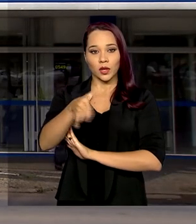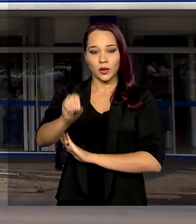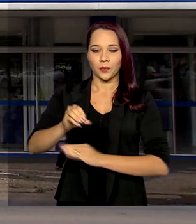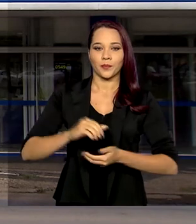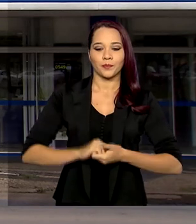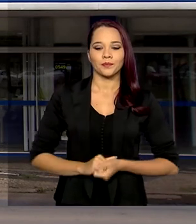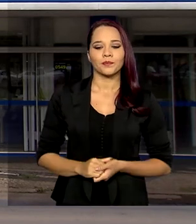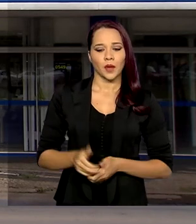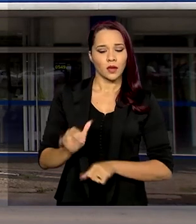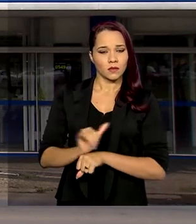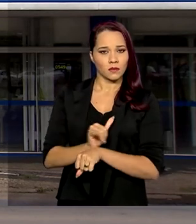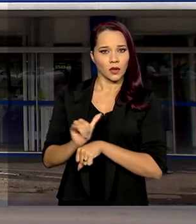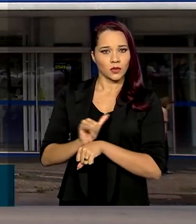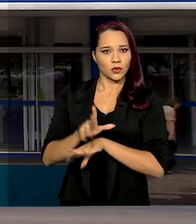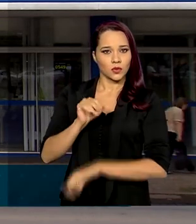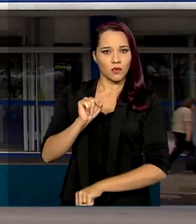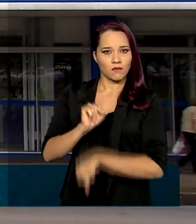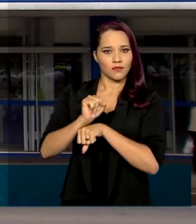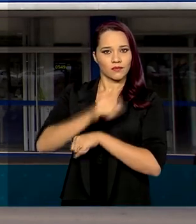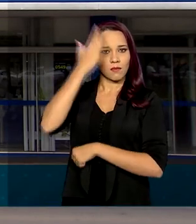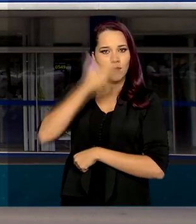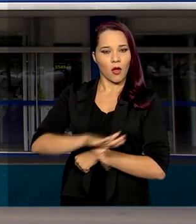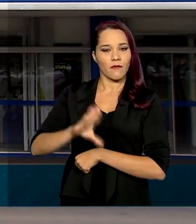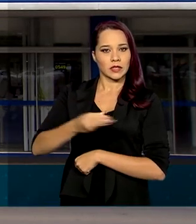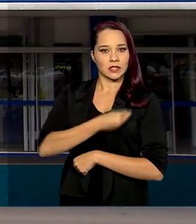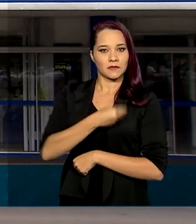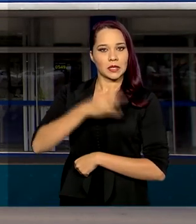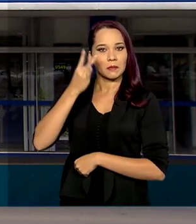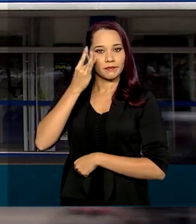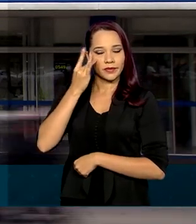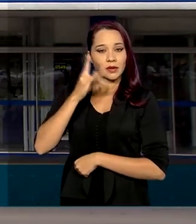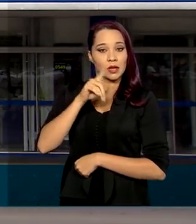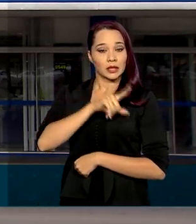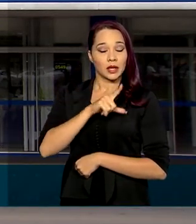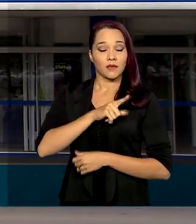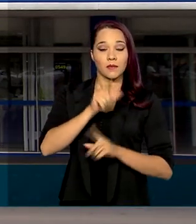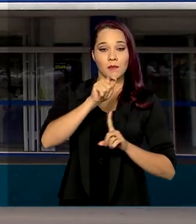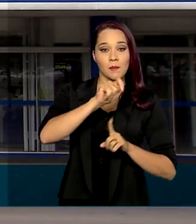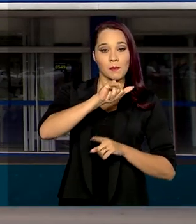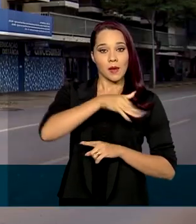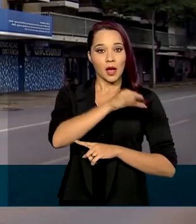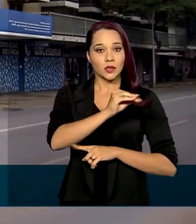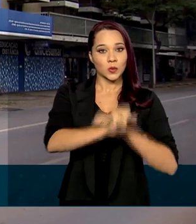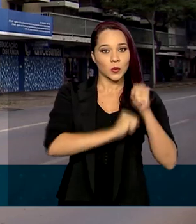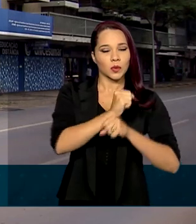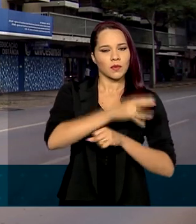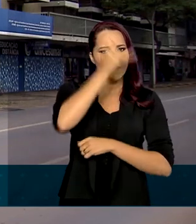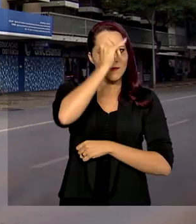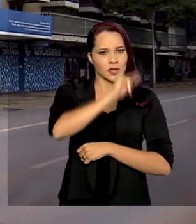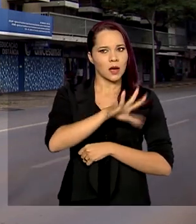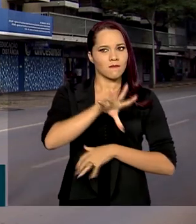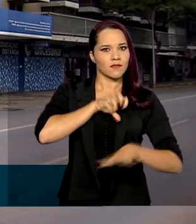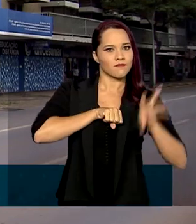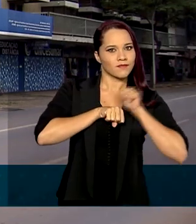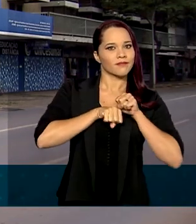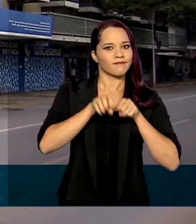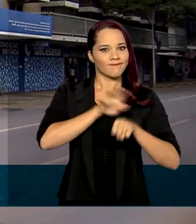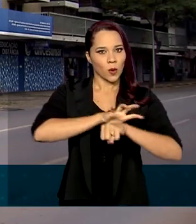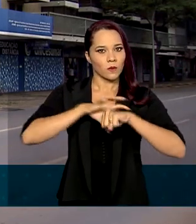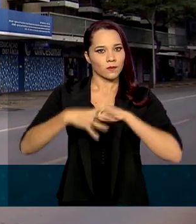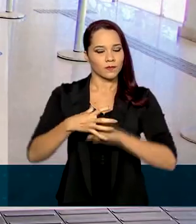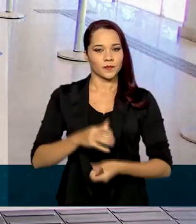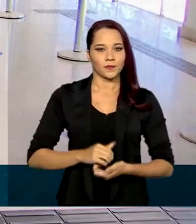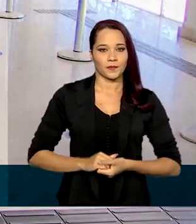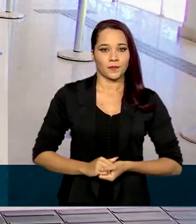A medida de suspensão da prova de vida foi adotada em março deste ano para evitar contaminações por Covid